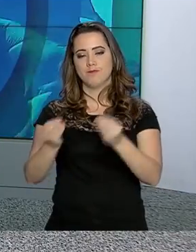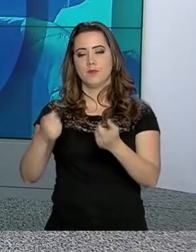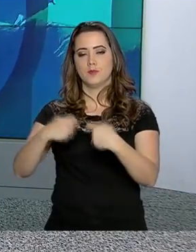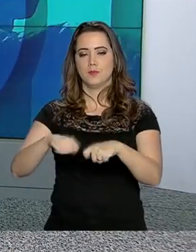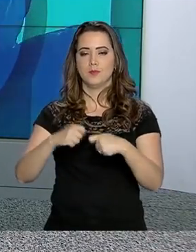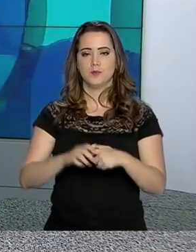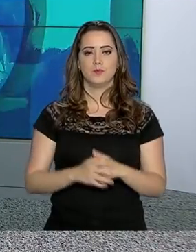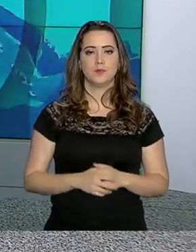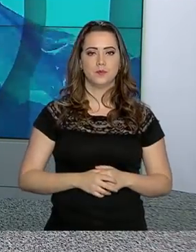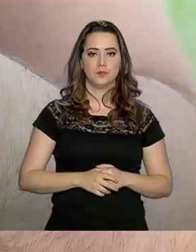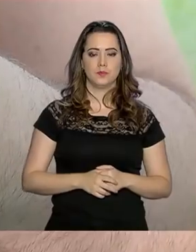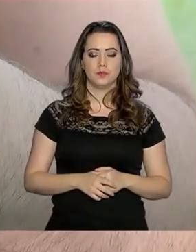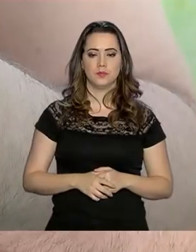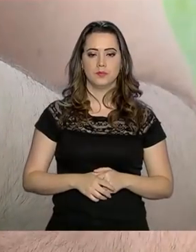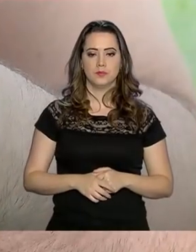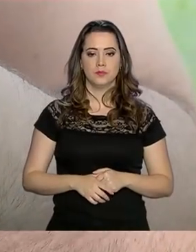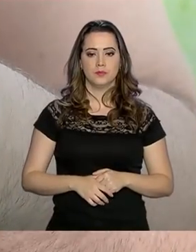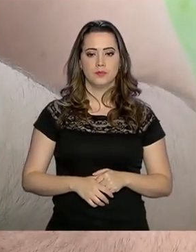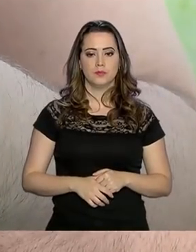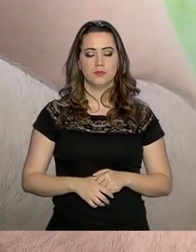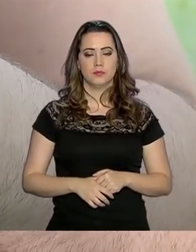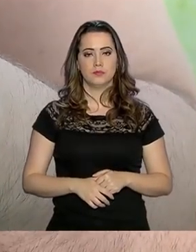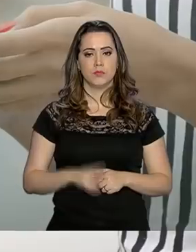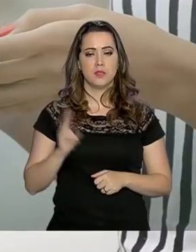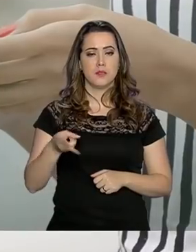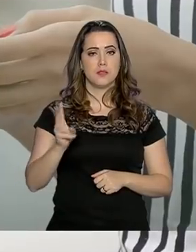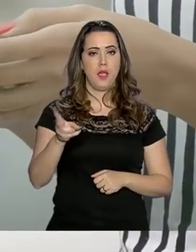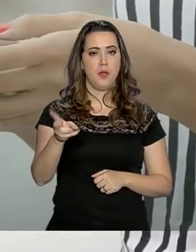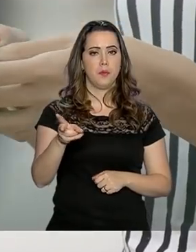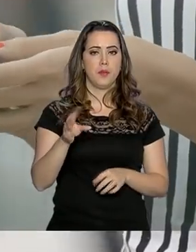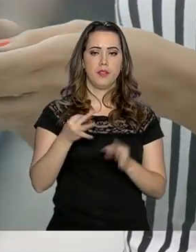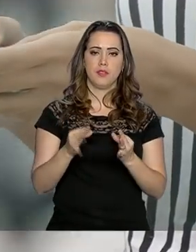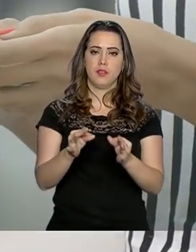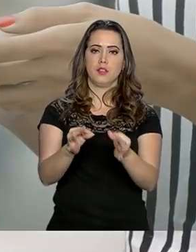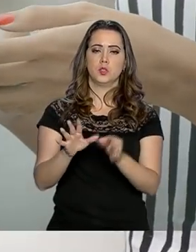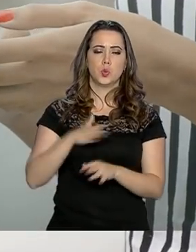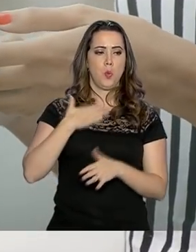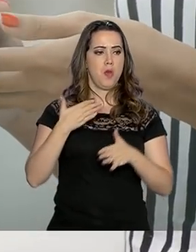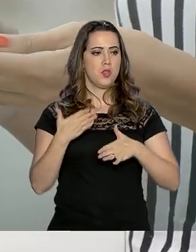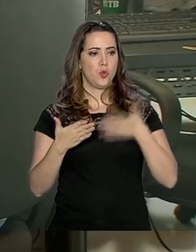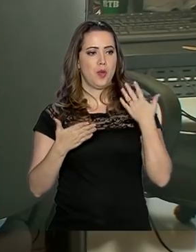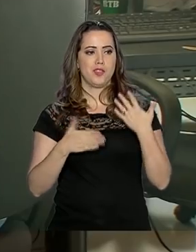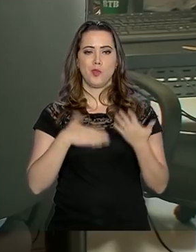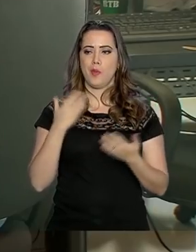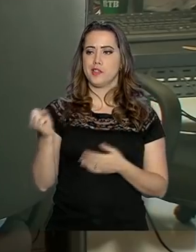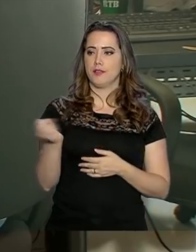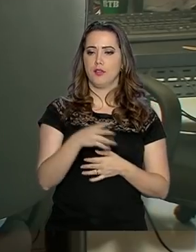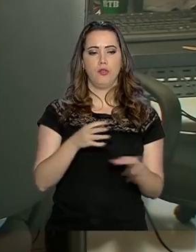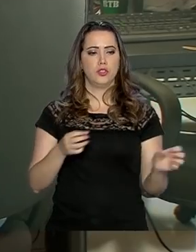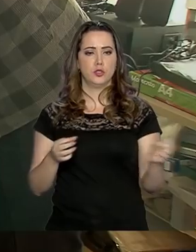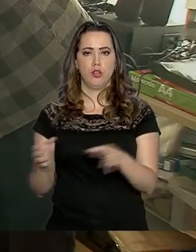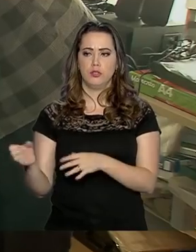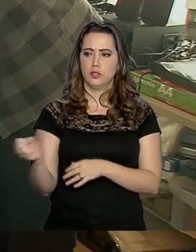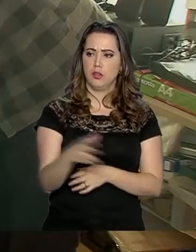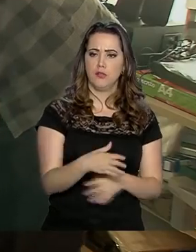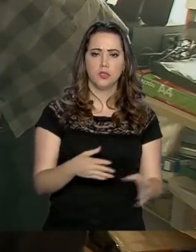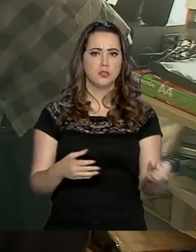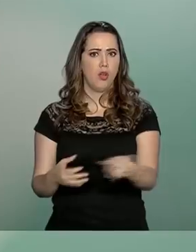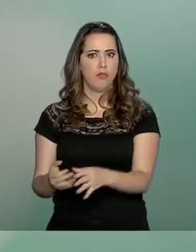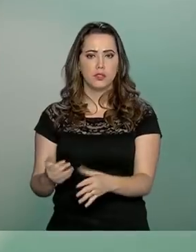precisa. A cada dia, a tecnologia nos surpreende com novas máquinas,